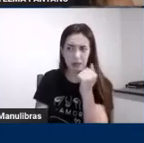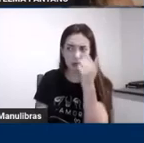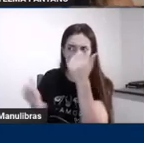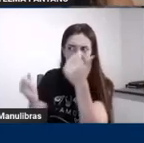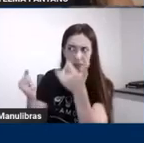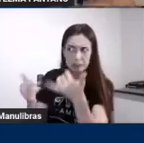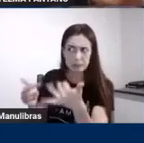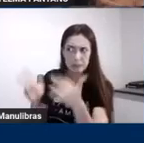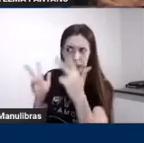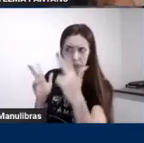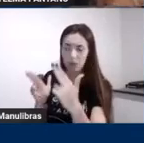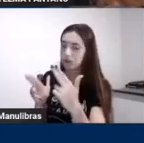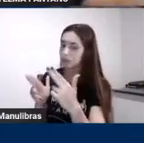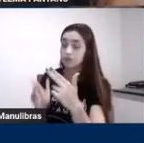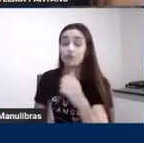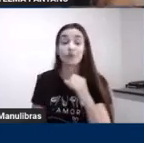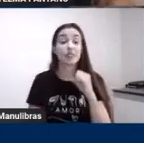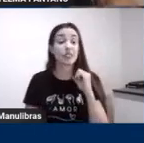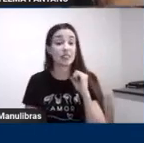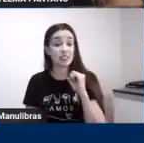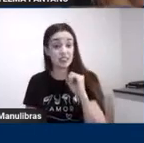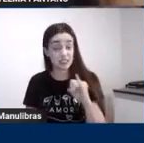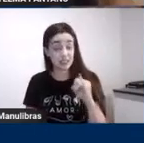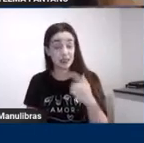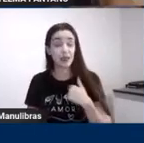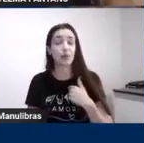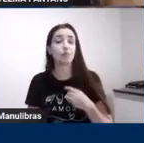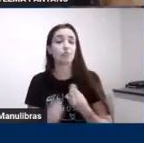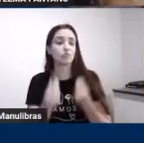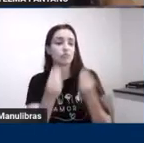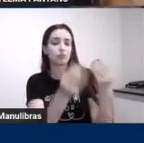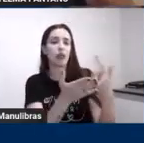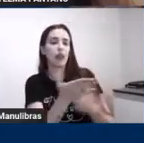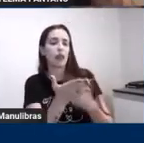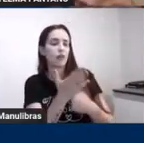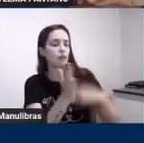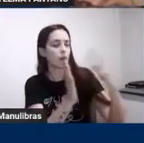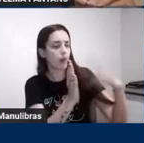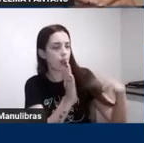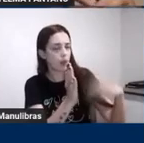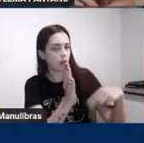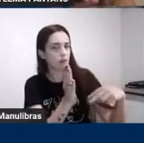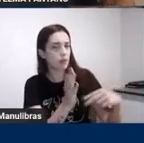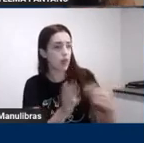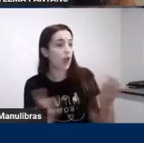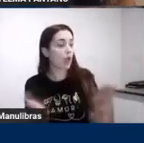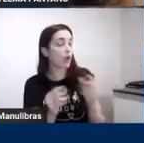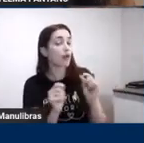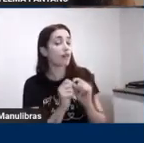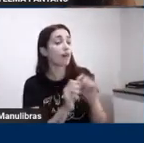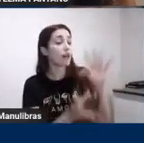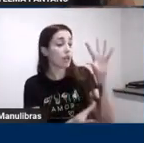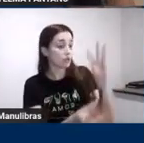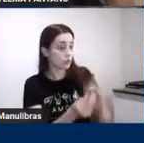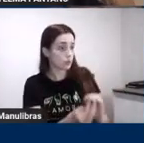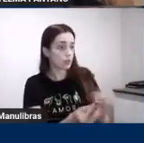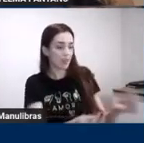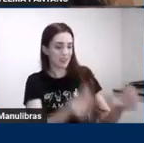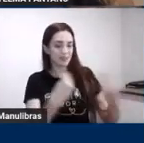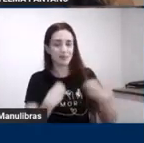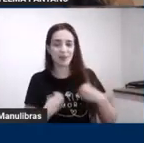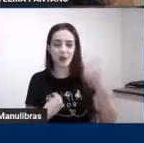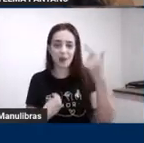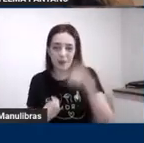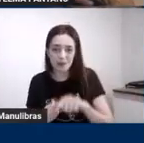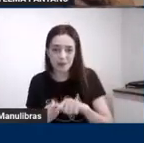escrito vocês vão fazer um resumo com as palavras de vocês com o significado de vocês porque a memória operacional vai buscar lá nas memórias a